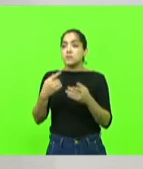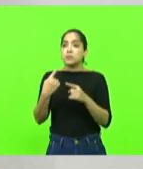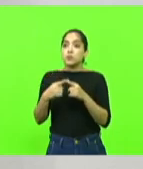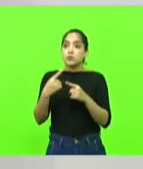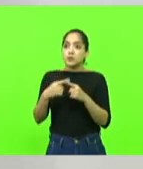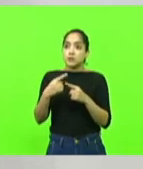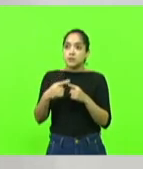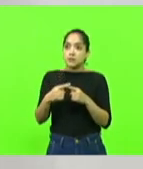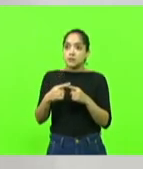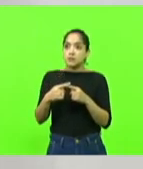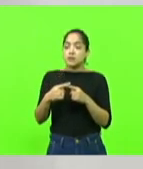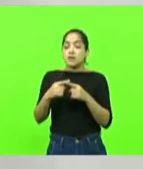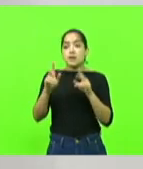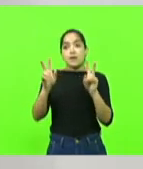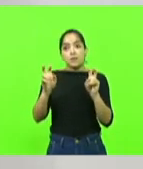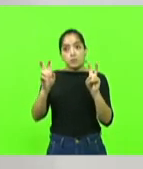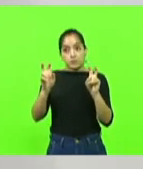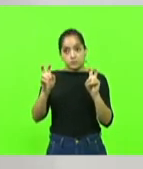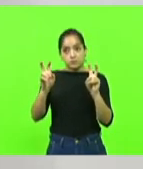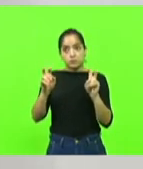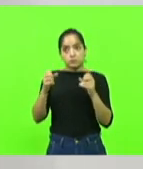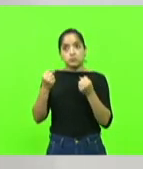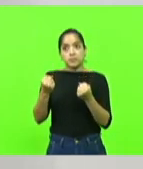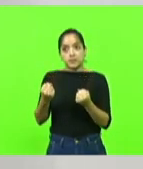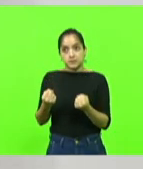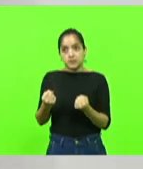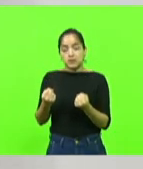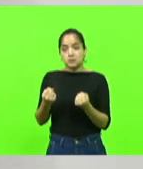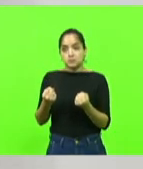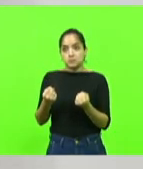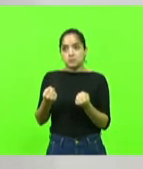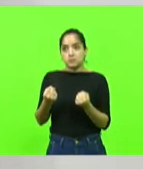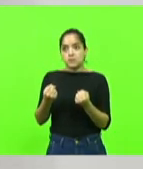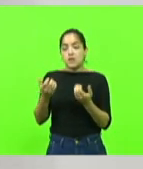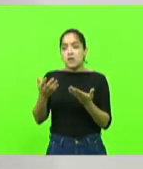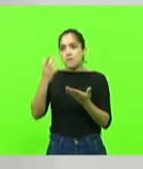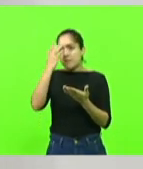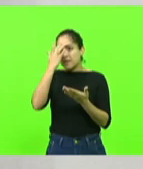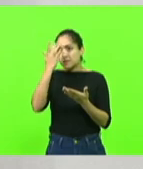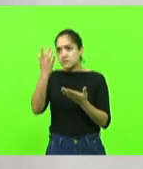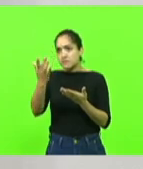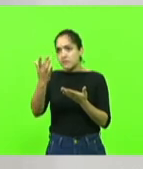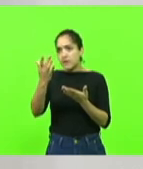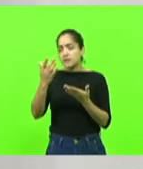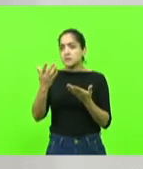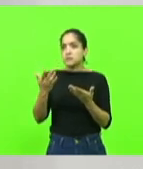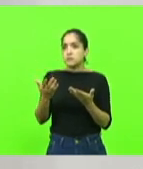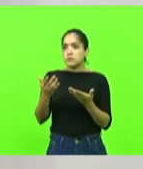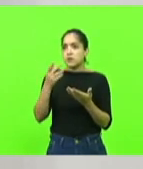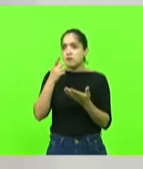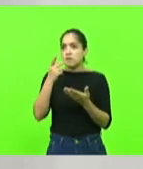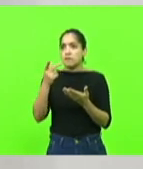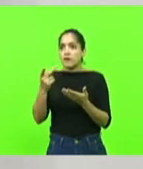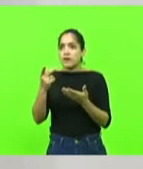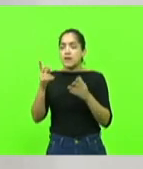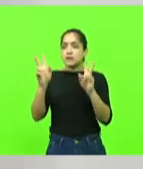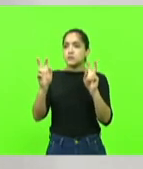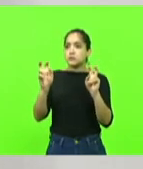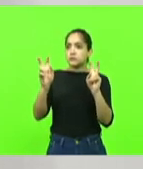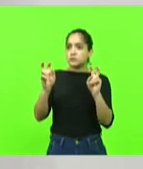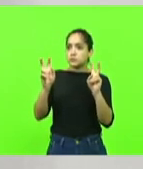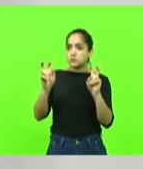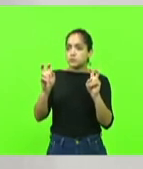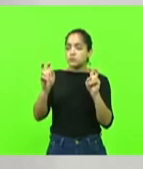porque é um assunto pesado. Muito mais fácil para mim era falar de assuntos que estão distantes.